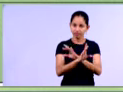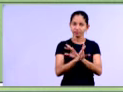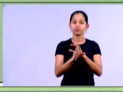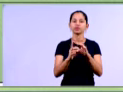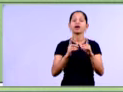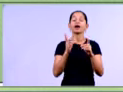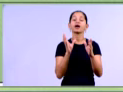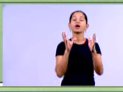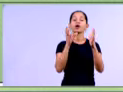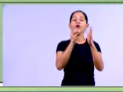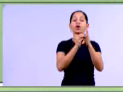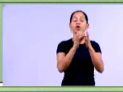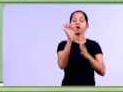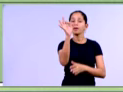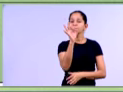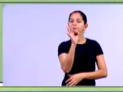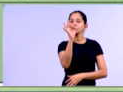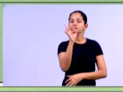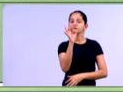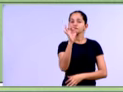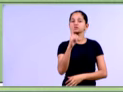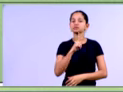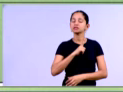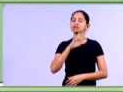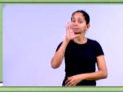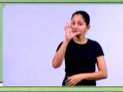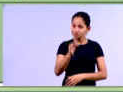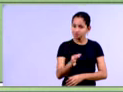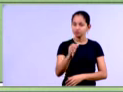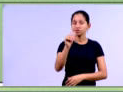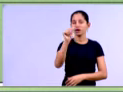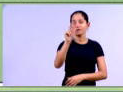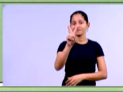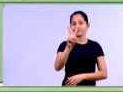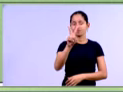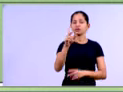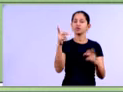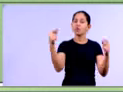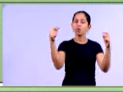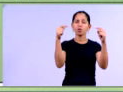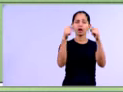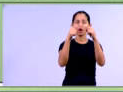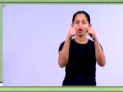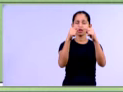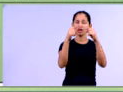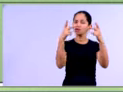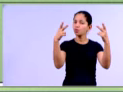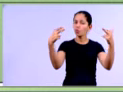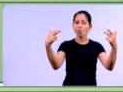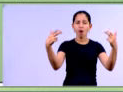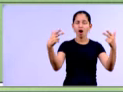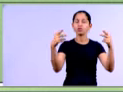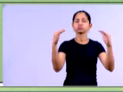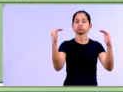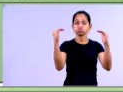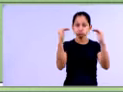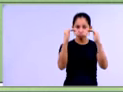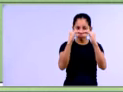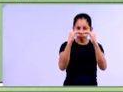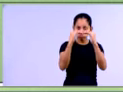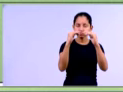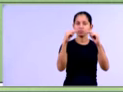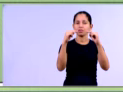inserimos o percentual correspondente na coluna AV, né, e na mesma linha da conta. Então, veja bem, a